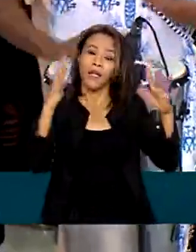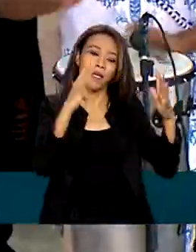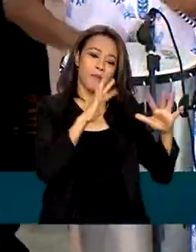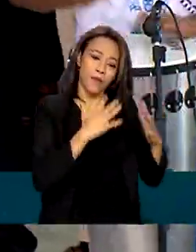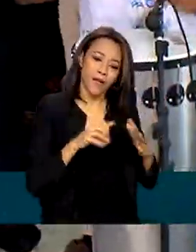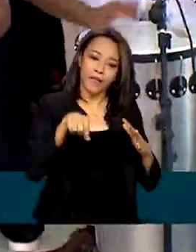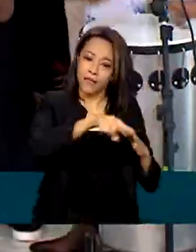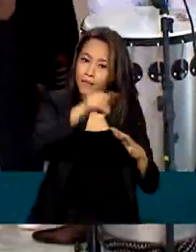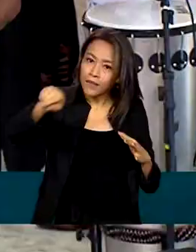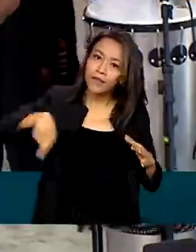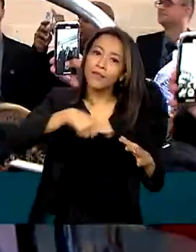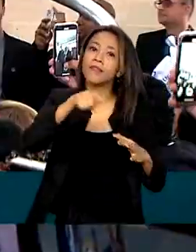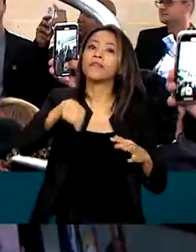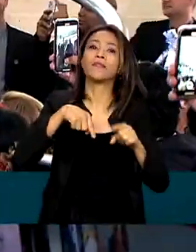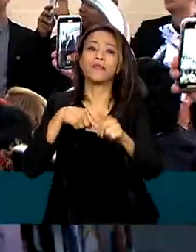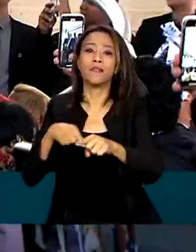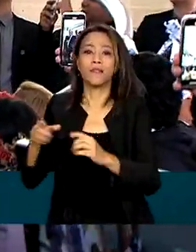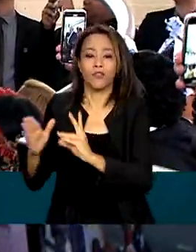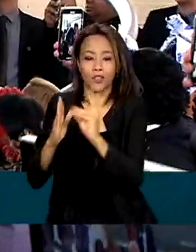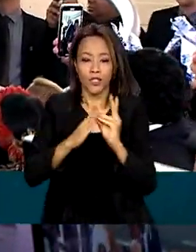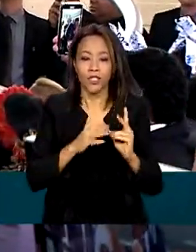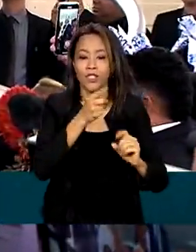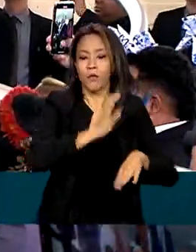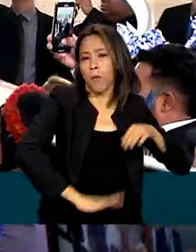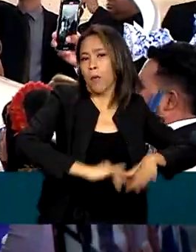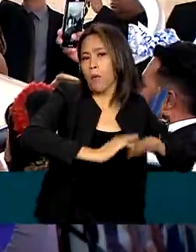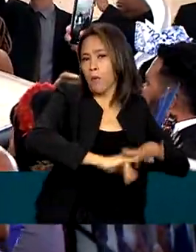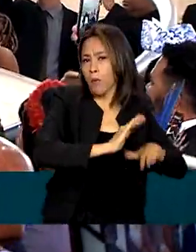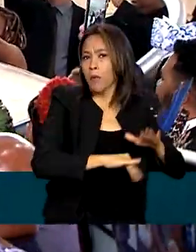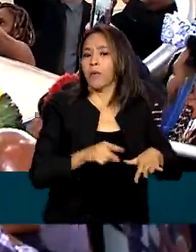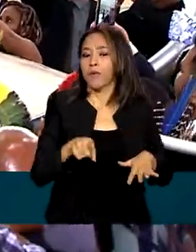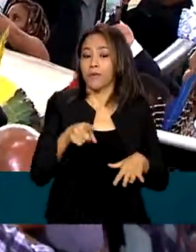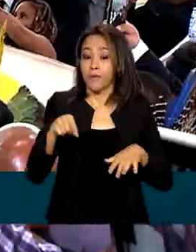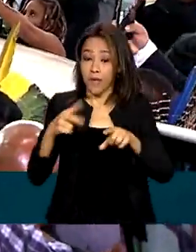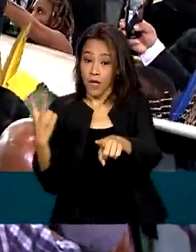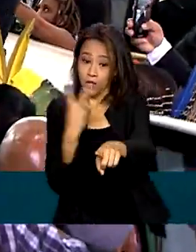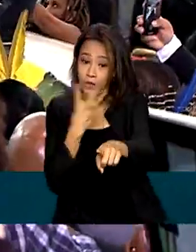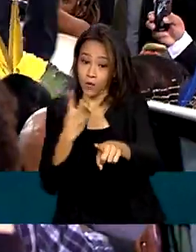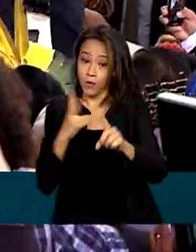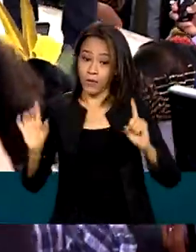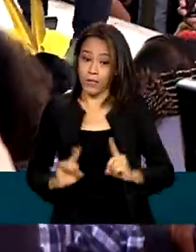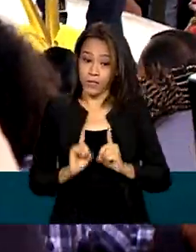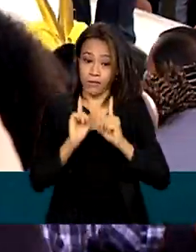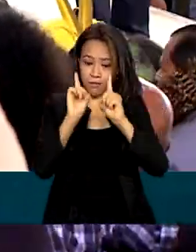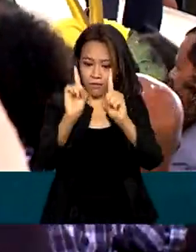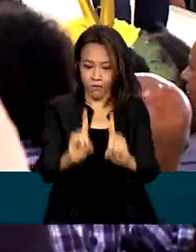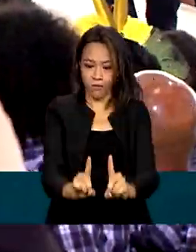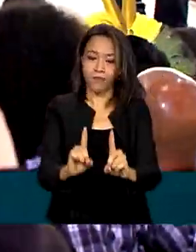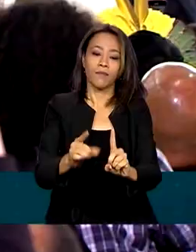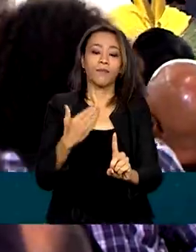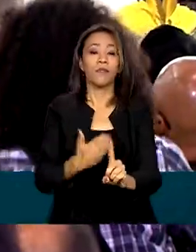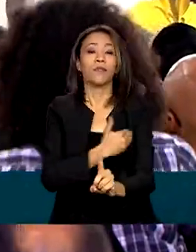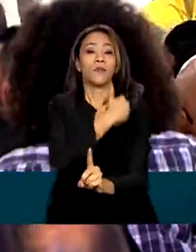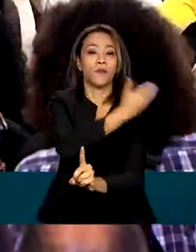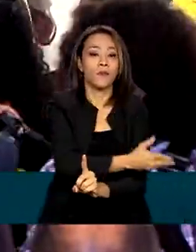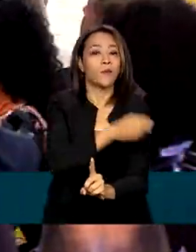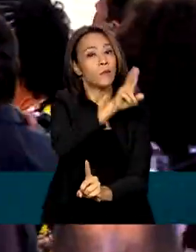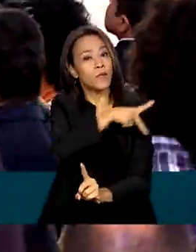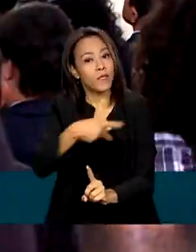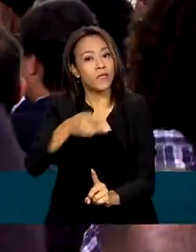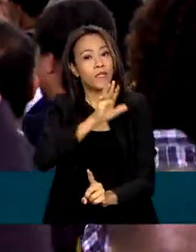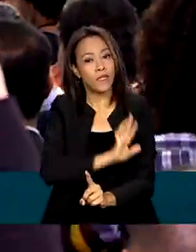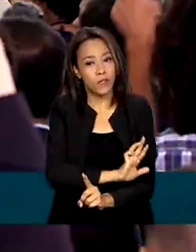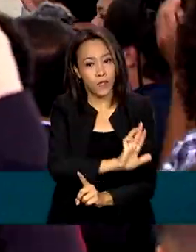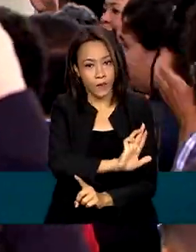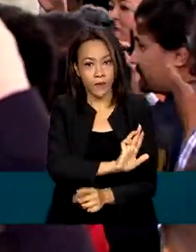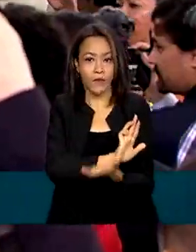batuque de um grupo de afoxé. Aniele Franco e Sônia Guajajara chegaram para a cerimônia acompanhadas pelo presidente